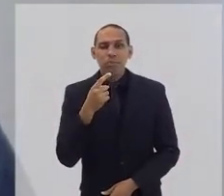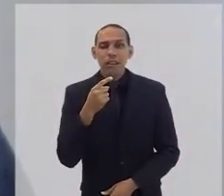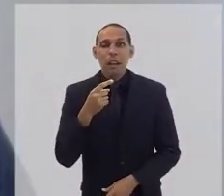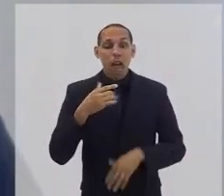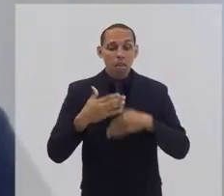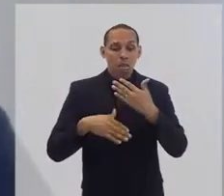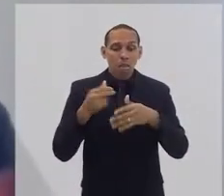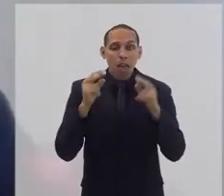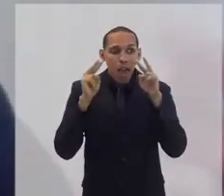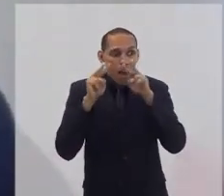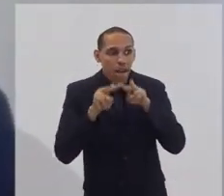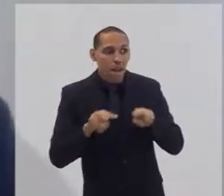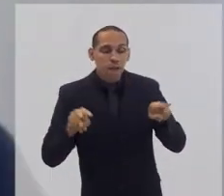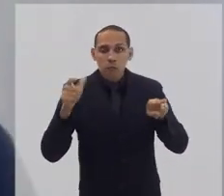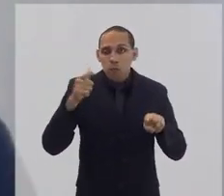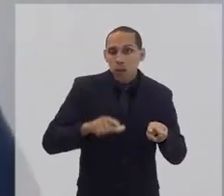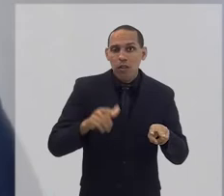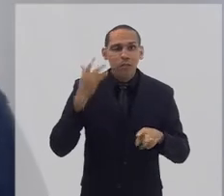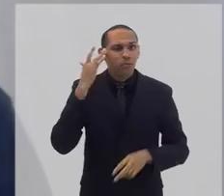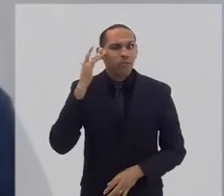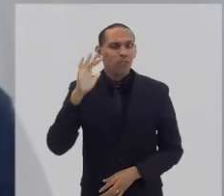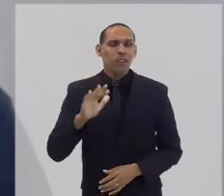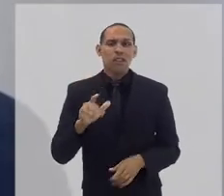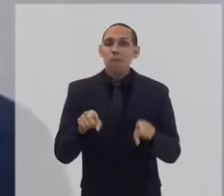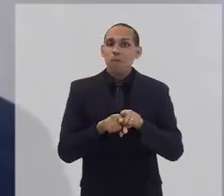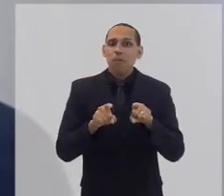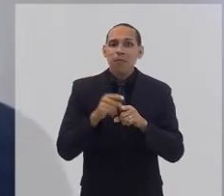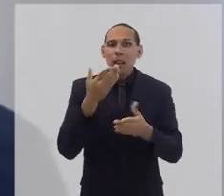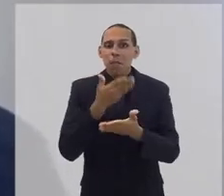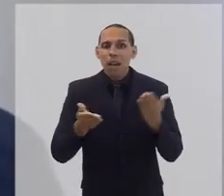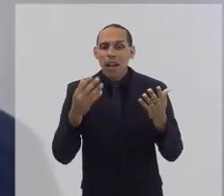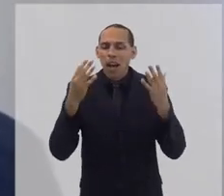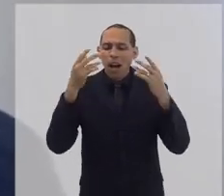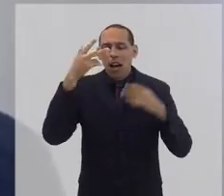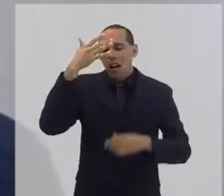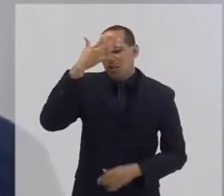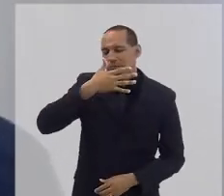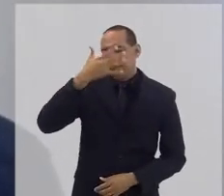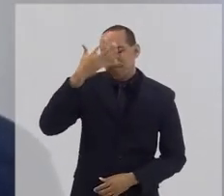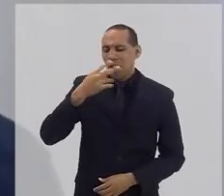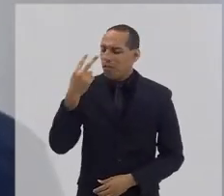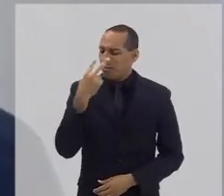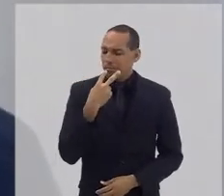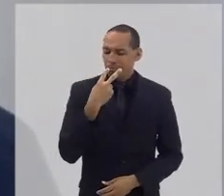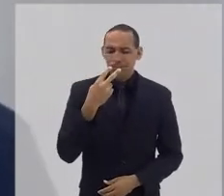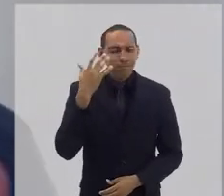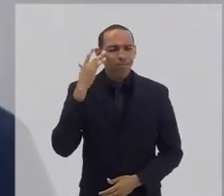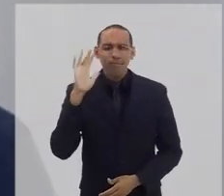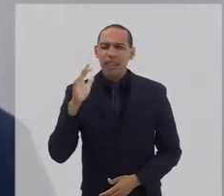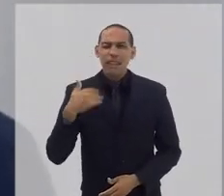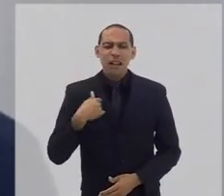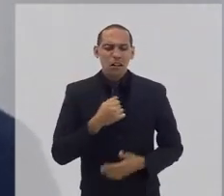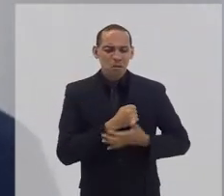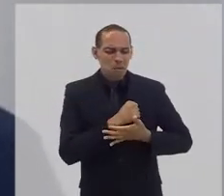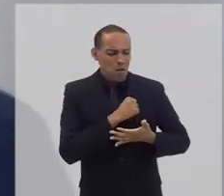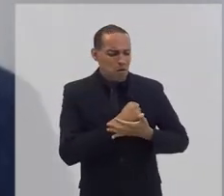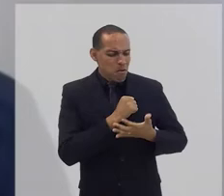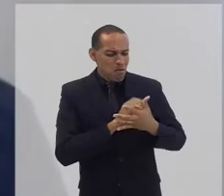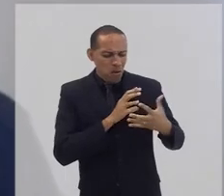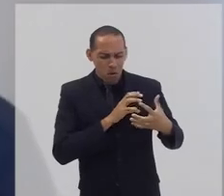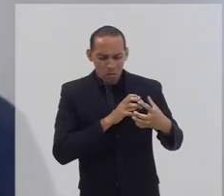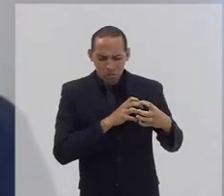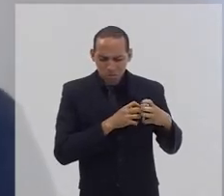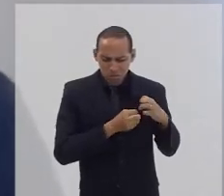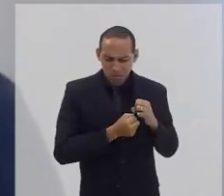vez. Então, meu coração ali ficou muito angustiado, senti muito medo, mas naquele momento